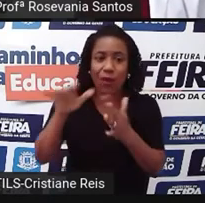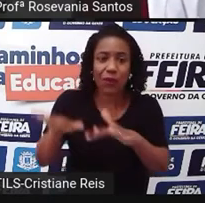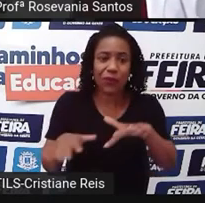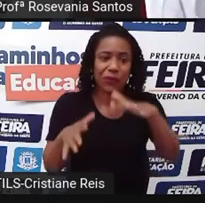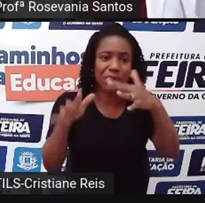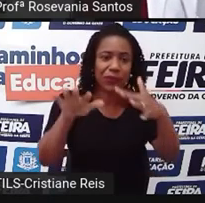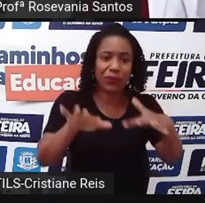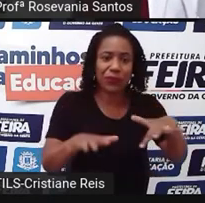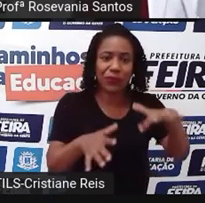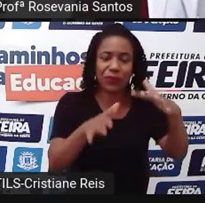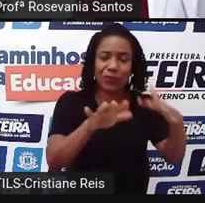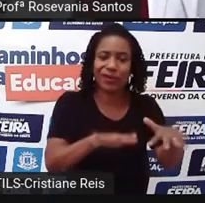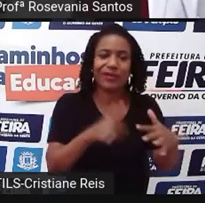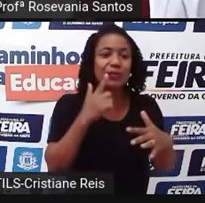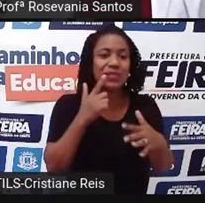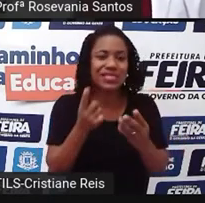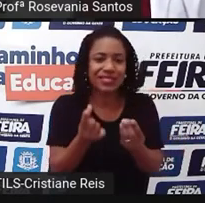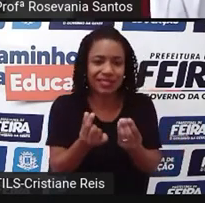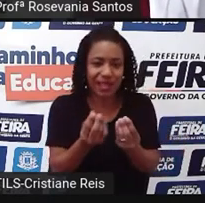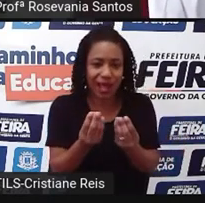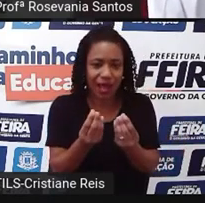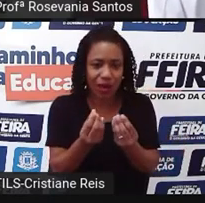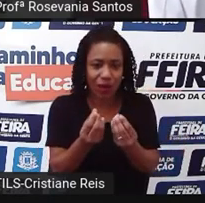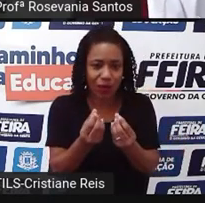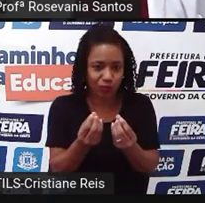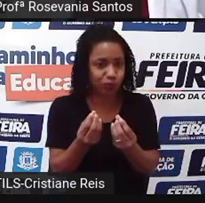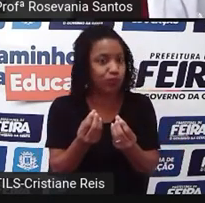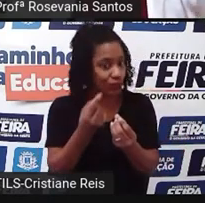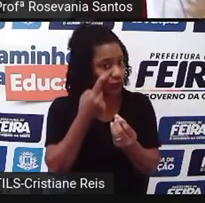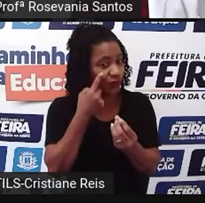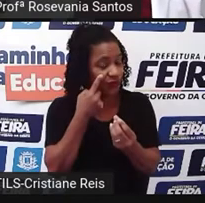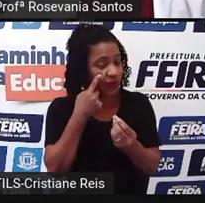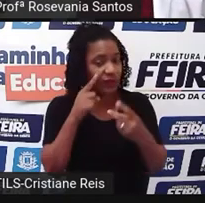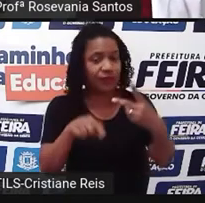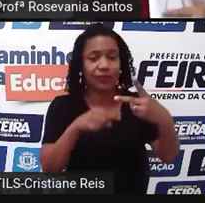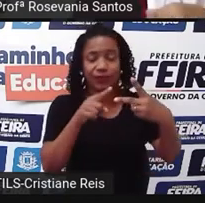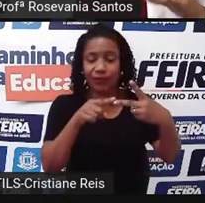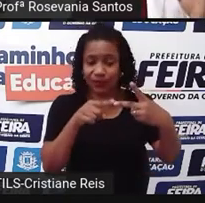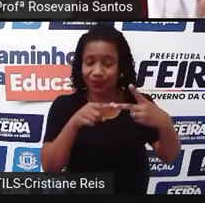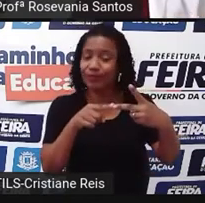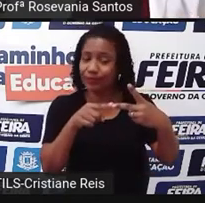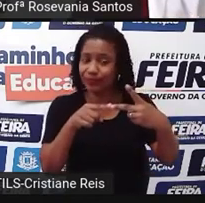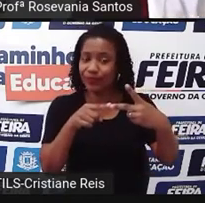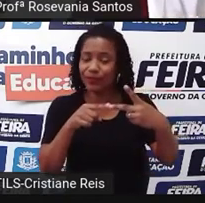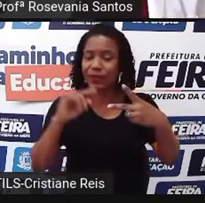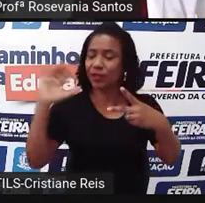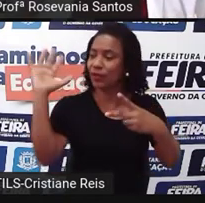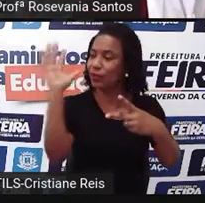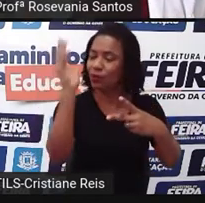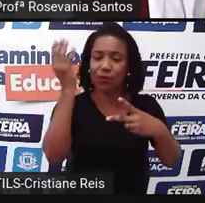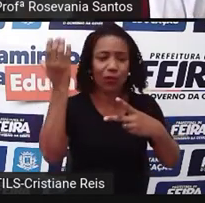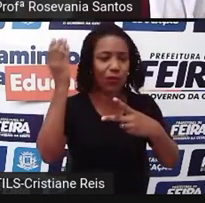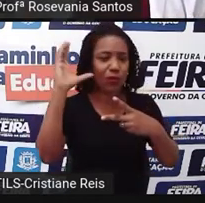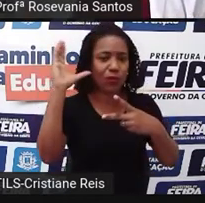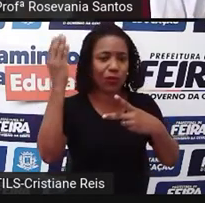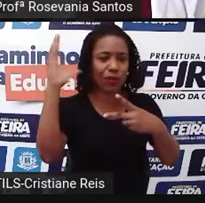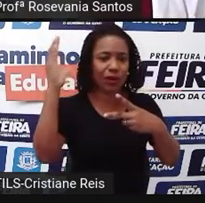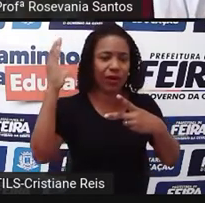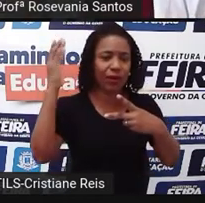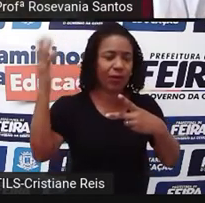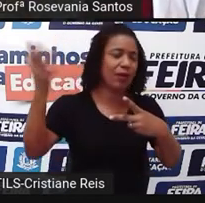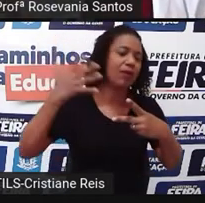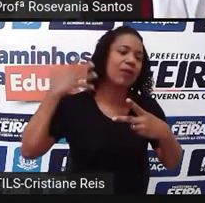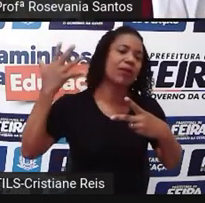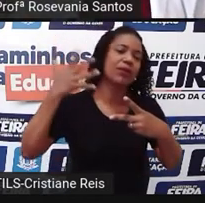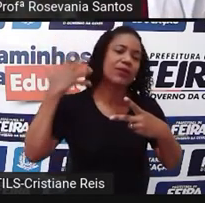vai observar também o clima do local, porque a gente tem manguezal no litoral como um todo. Então, no nosso litoral,